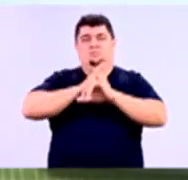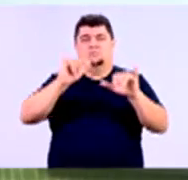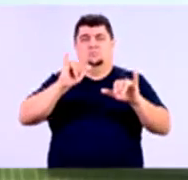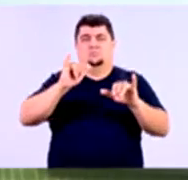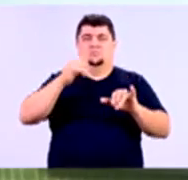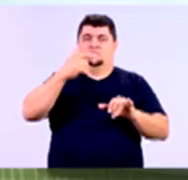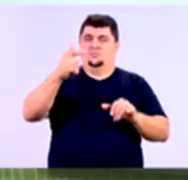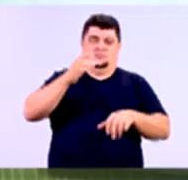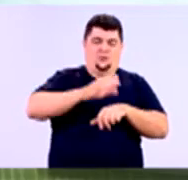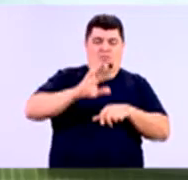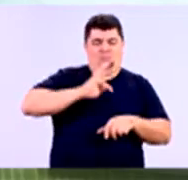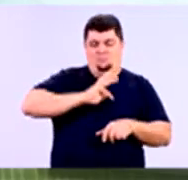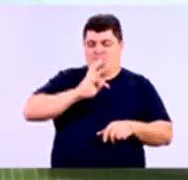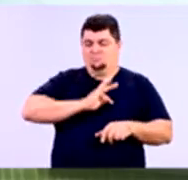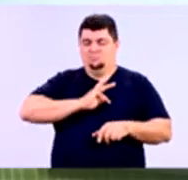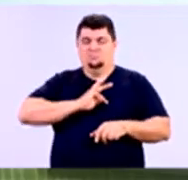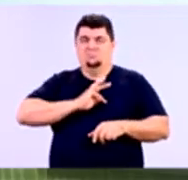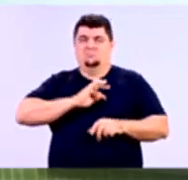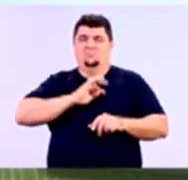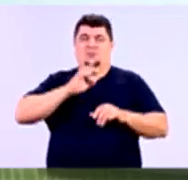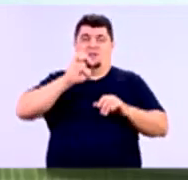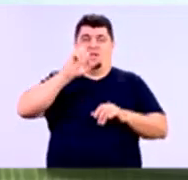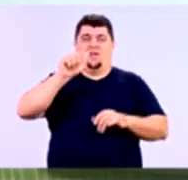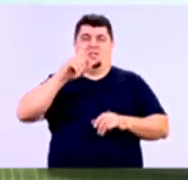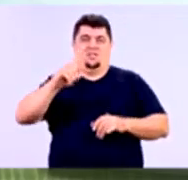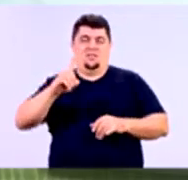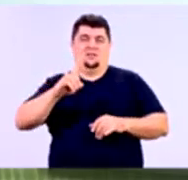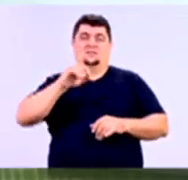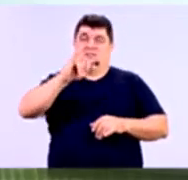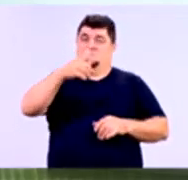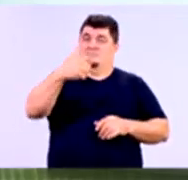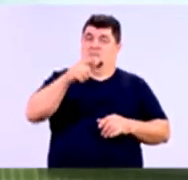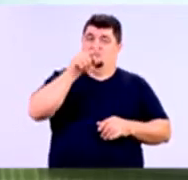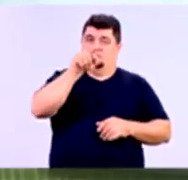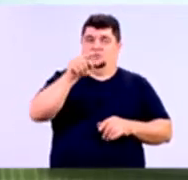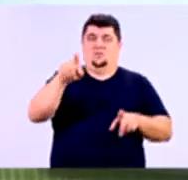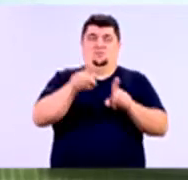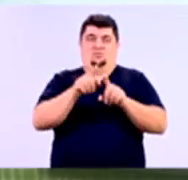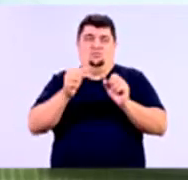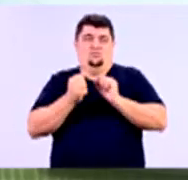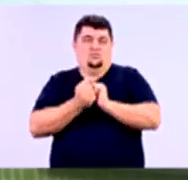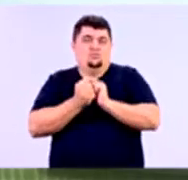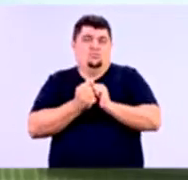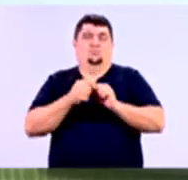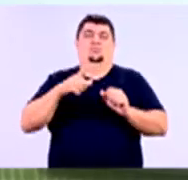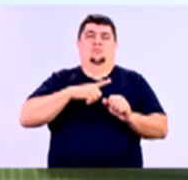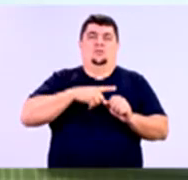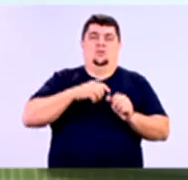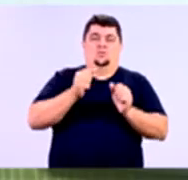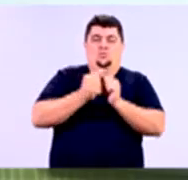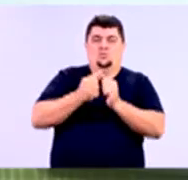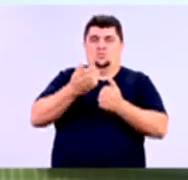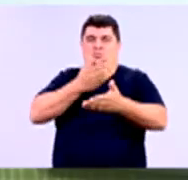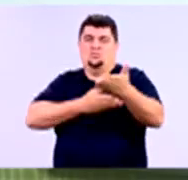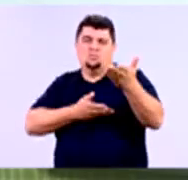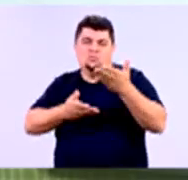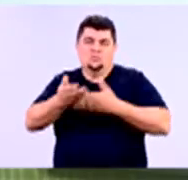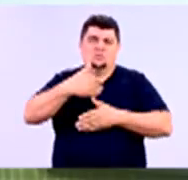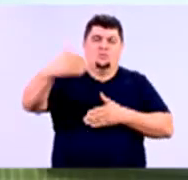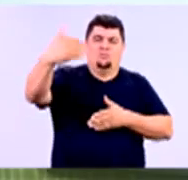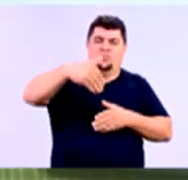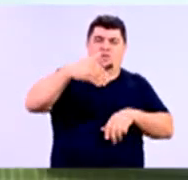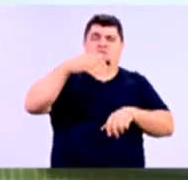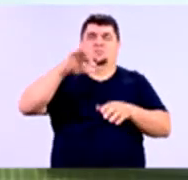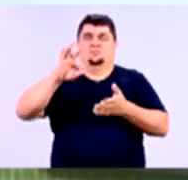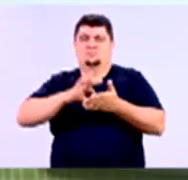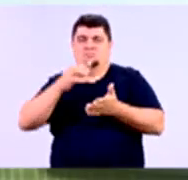existiria o curso de finanças na modalidade EAD se não existe você aí participando com a gente, vindo, estando presente